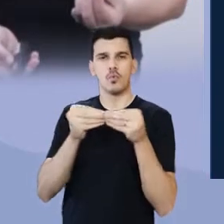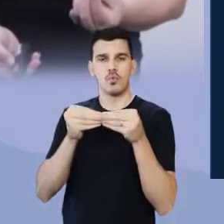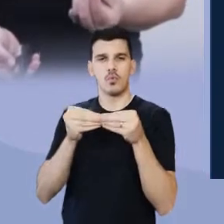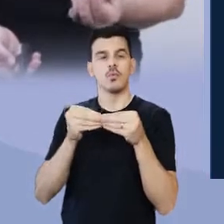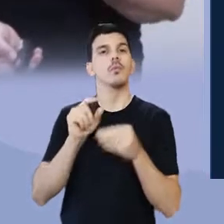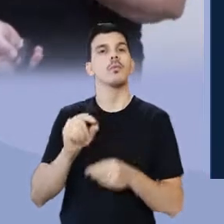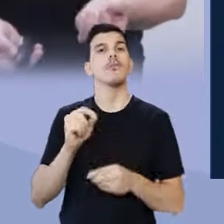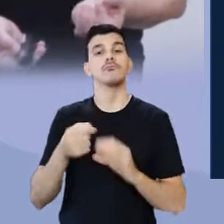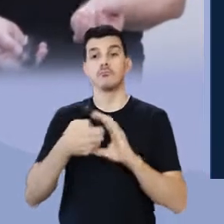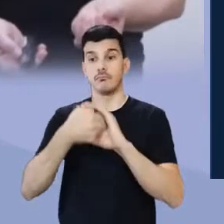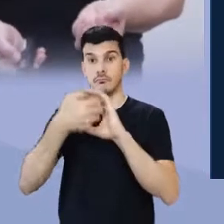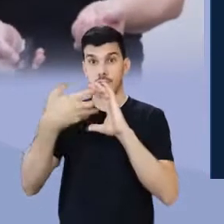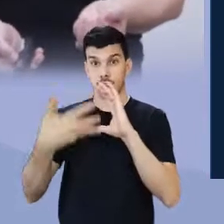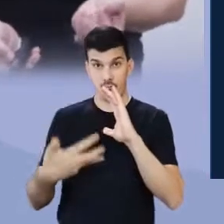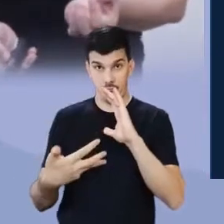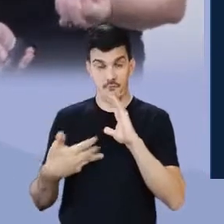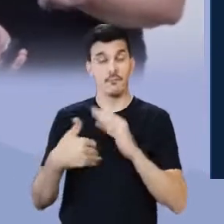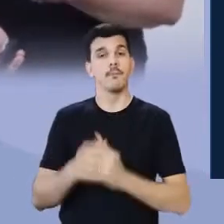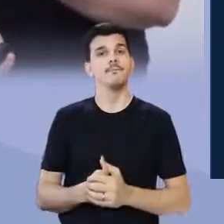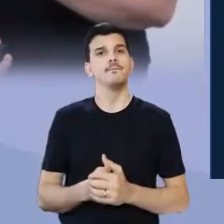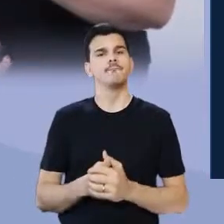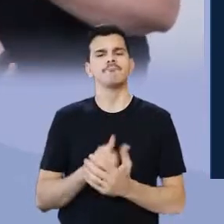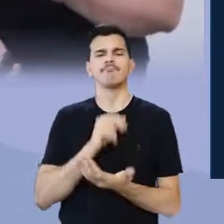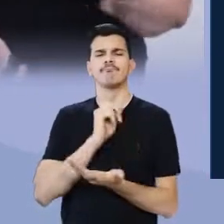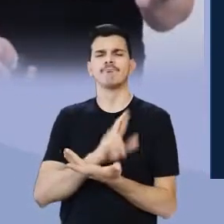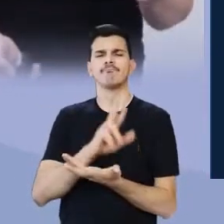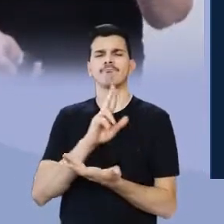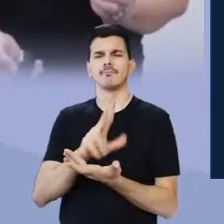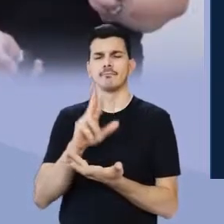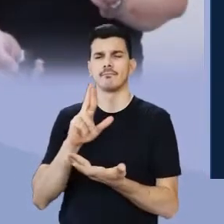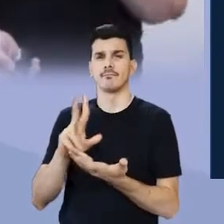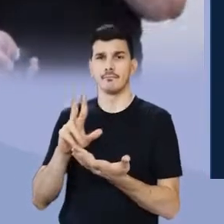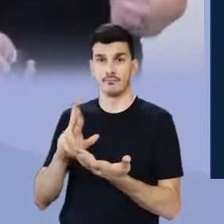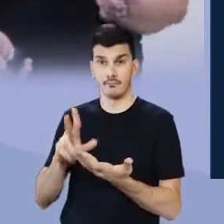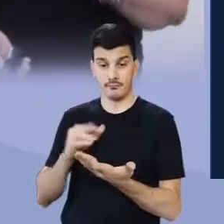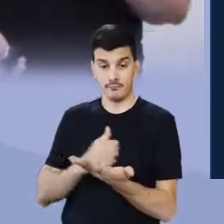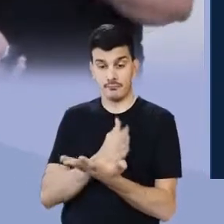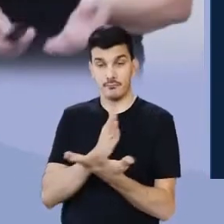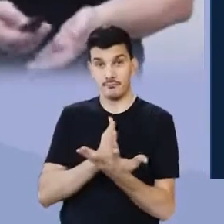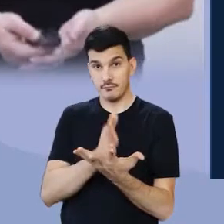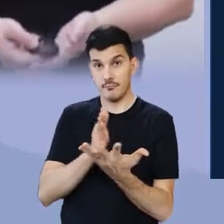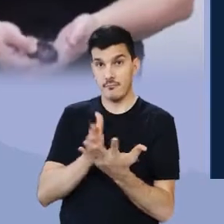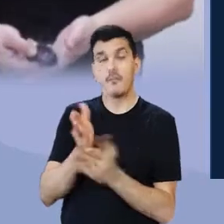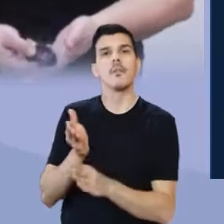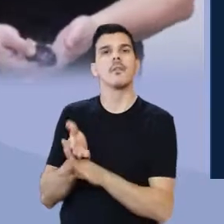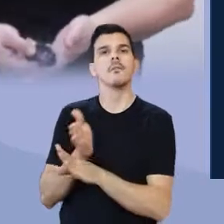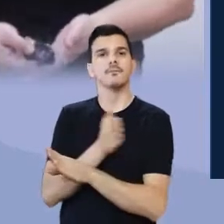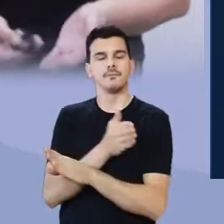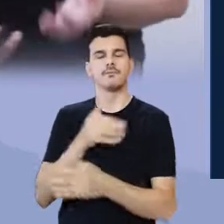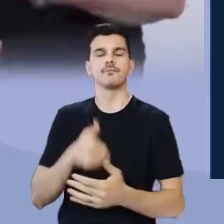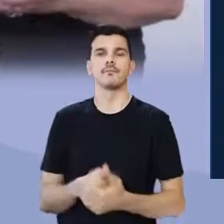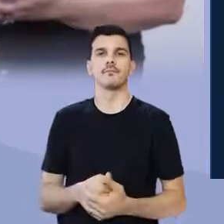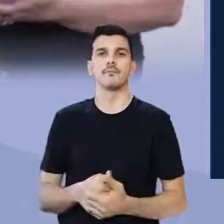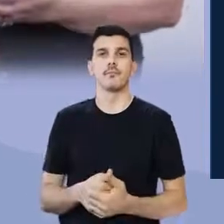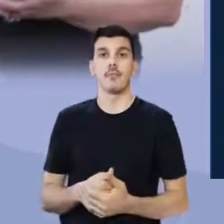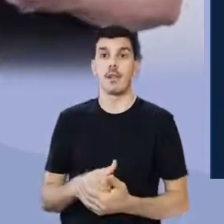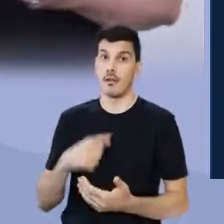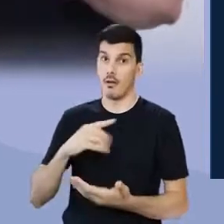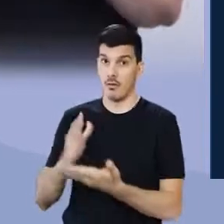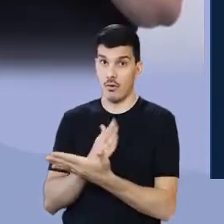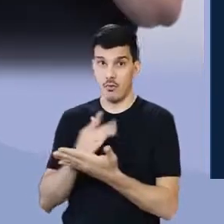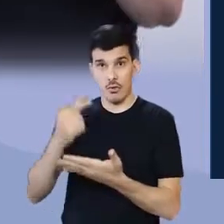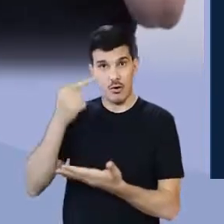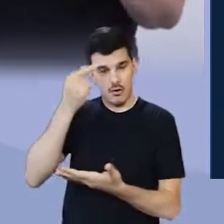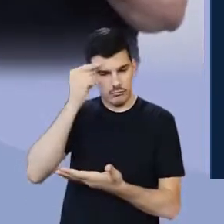conjunto de características de diversas escolas literárias anteriores. Há autores